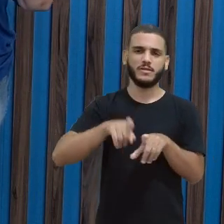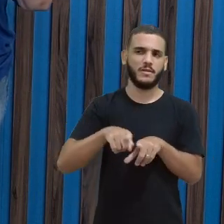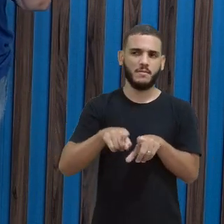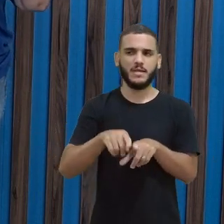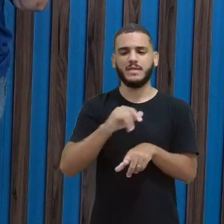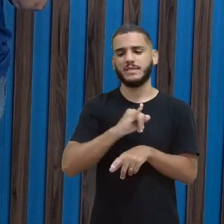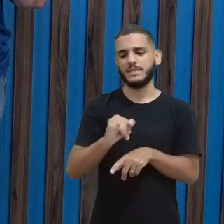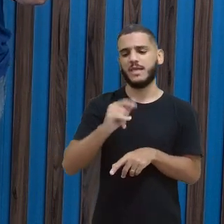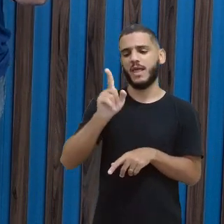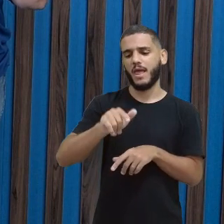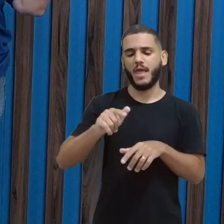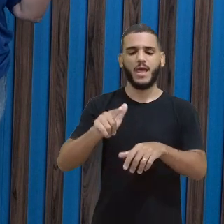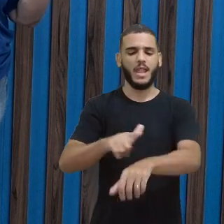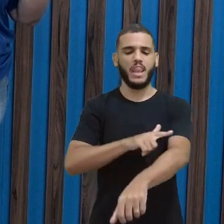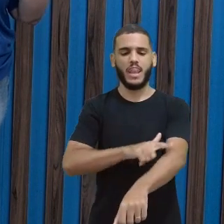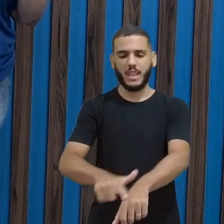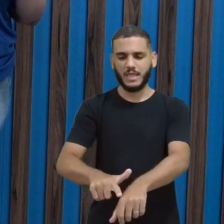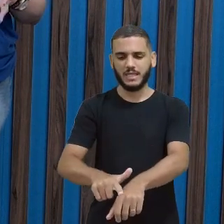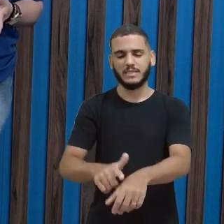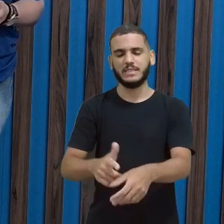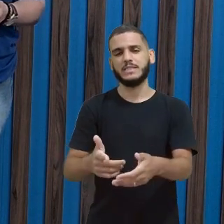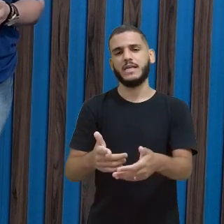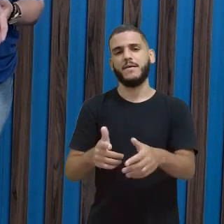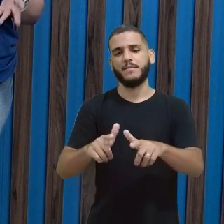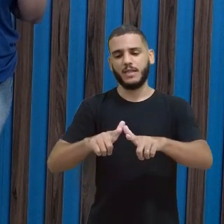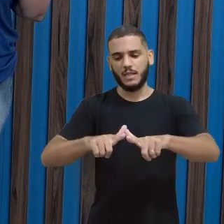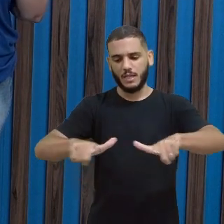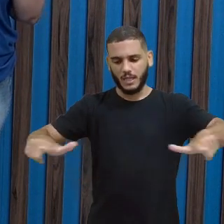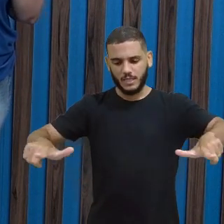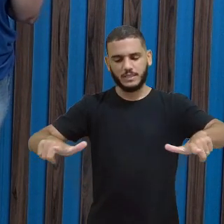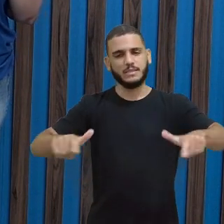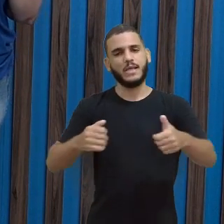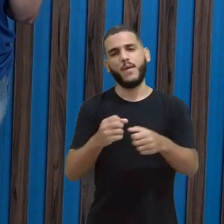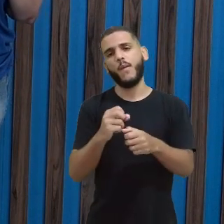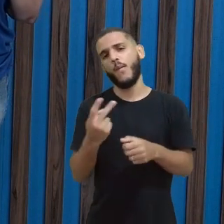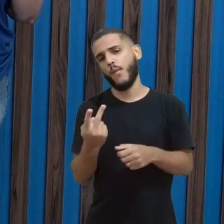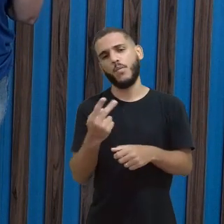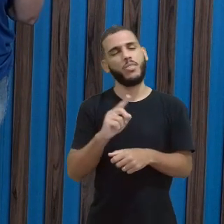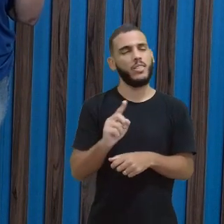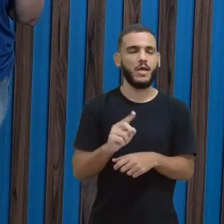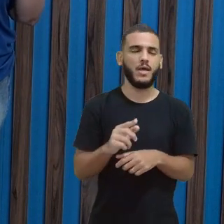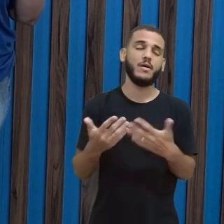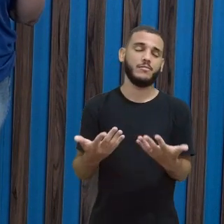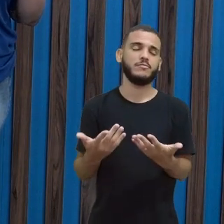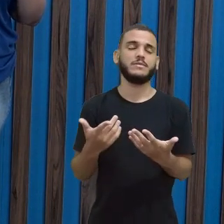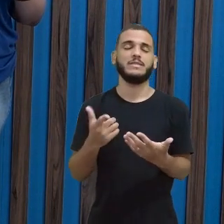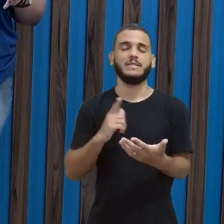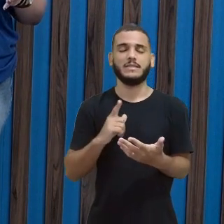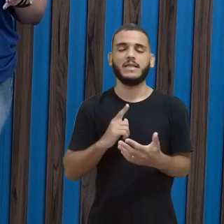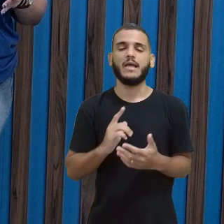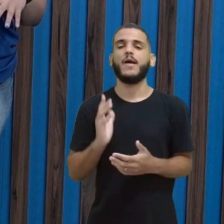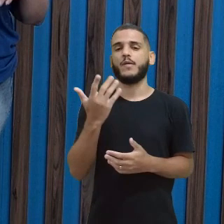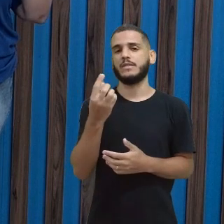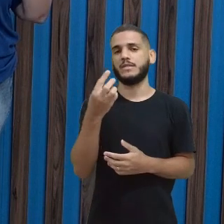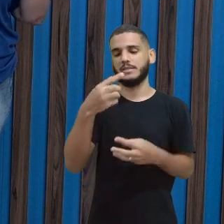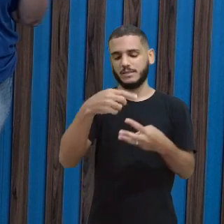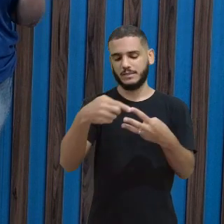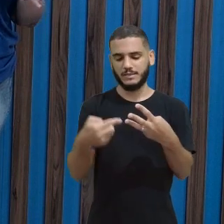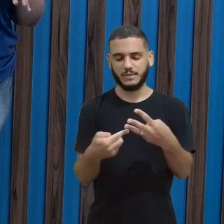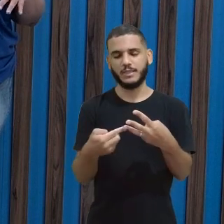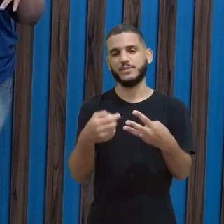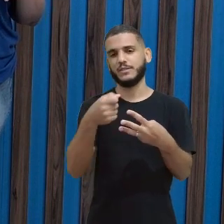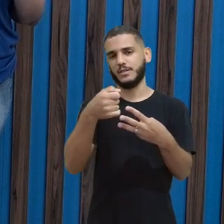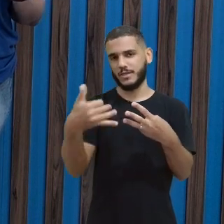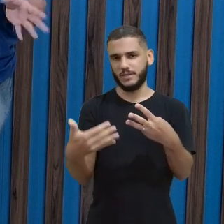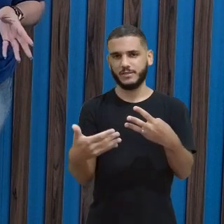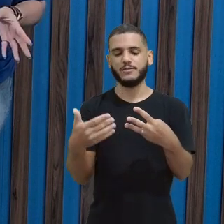se a superfície é lisa, se não é, né? Como é que é isso? Vai ocorrer essas três características aí, né? A refração,